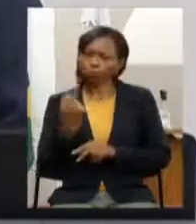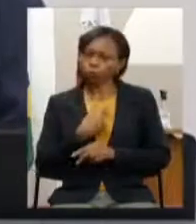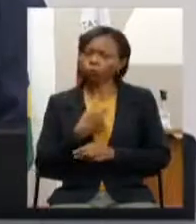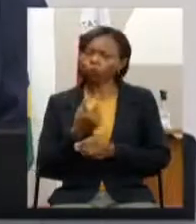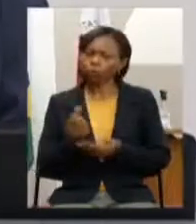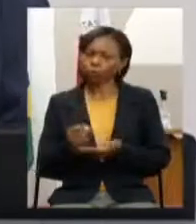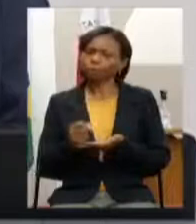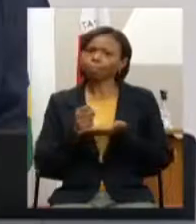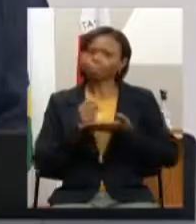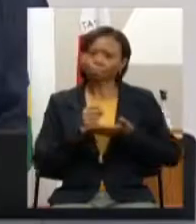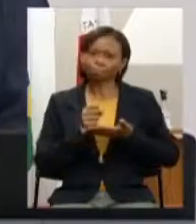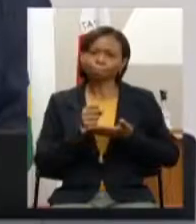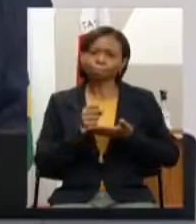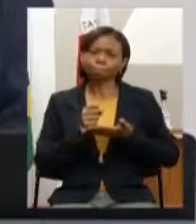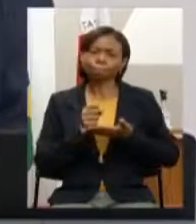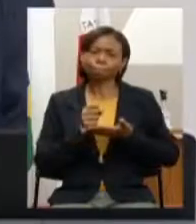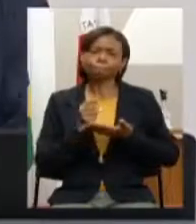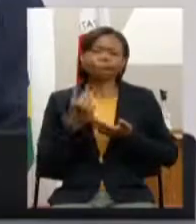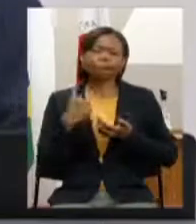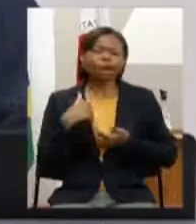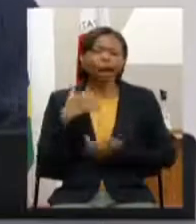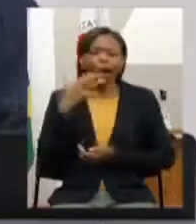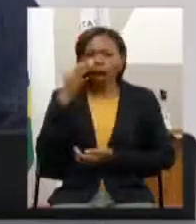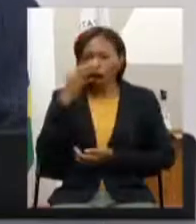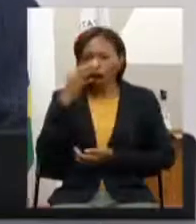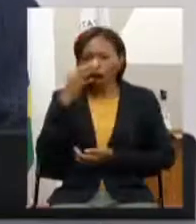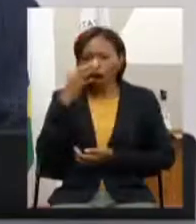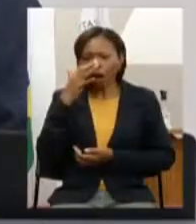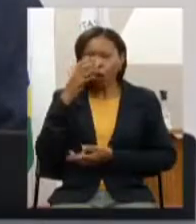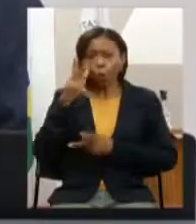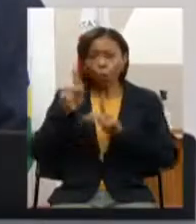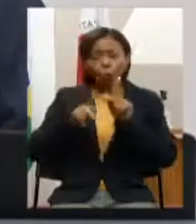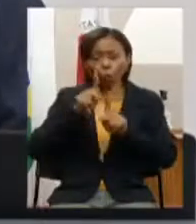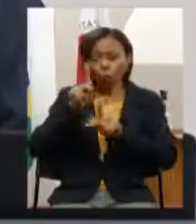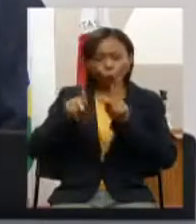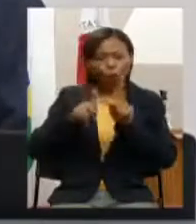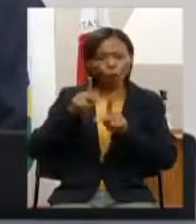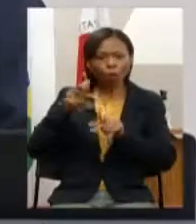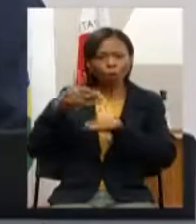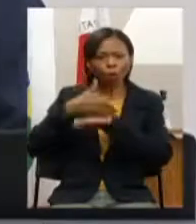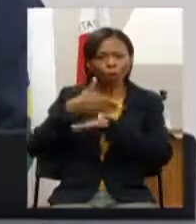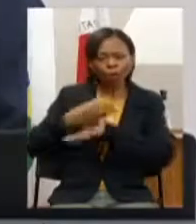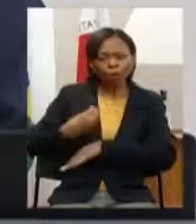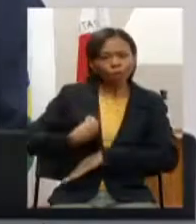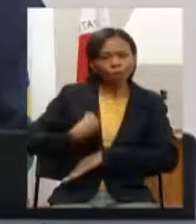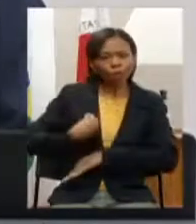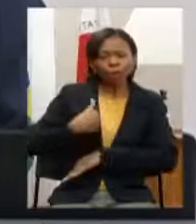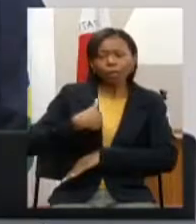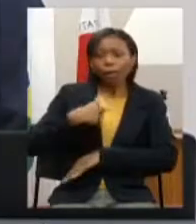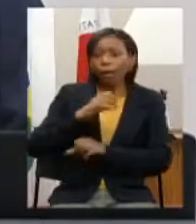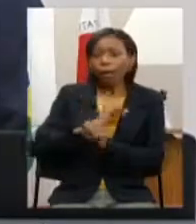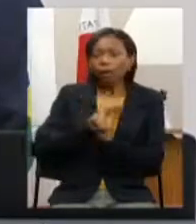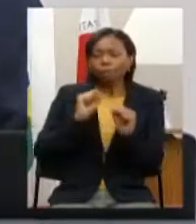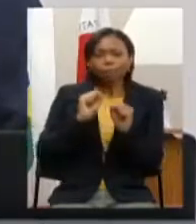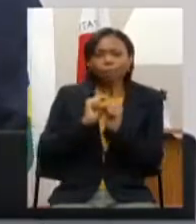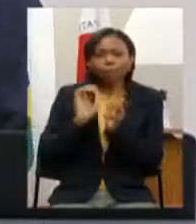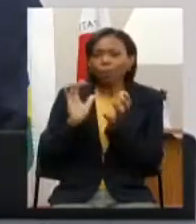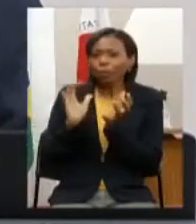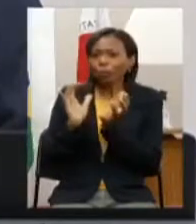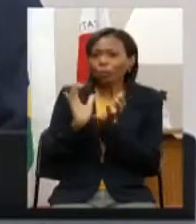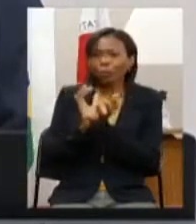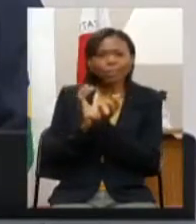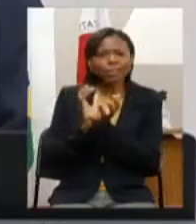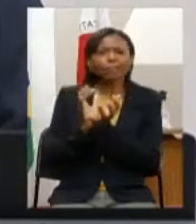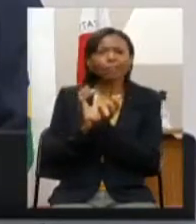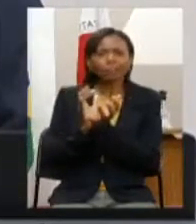eu me encanto com a participação popular eu sou apaixonado por essa comissão a qual tenho